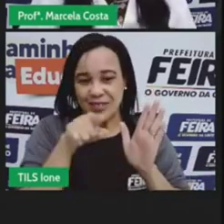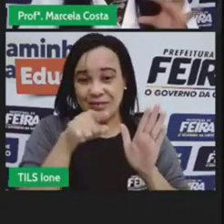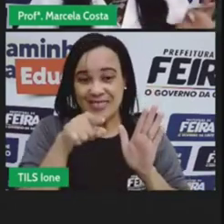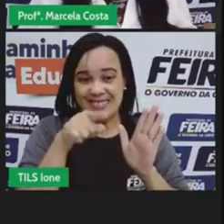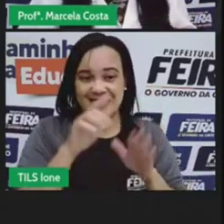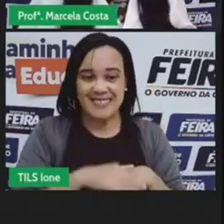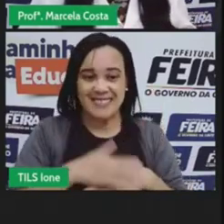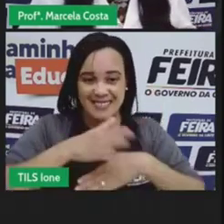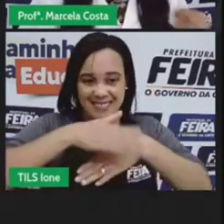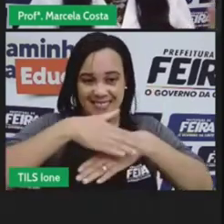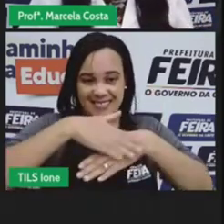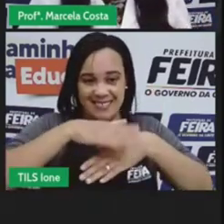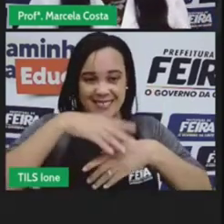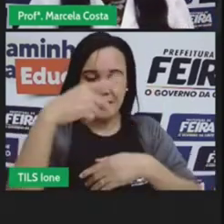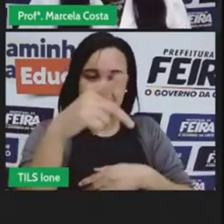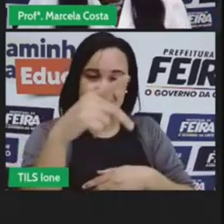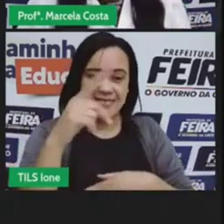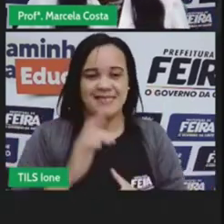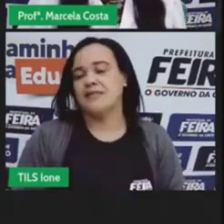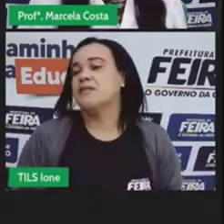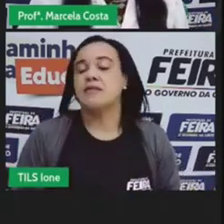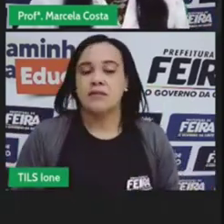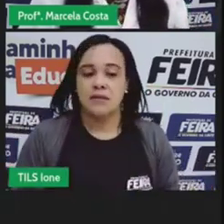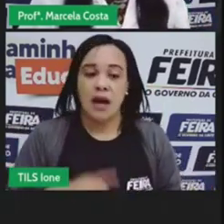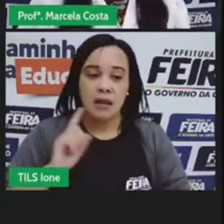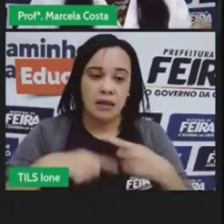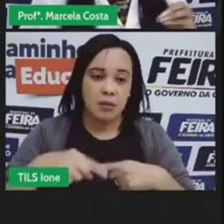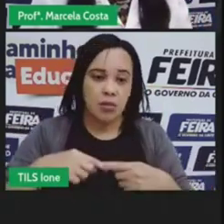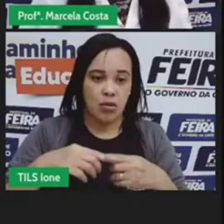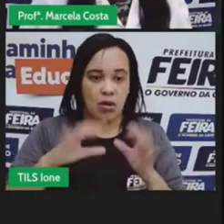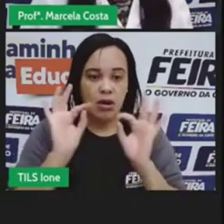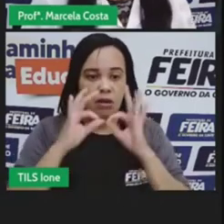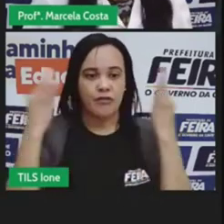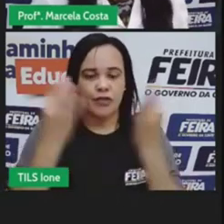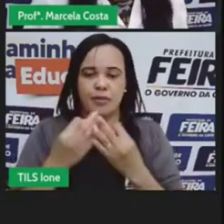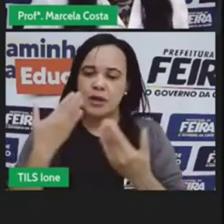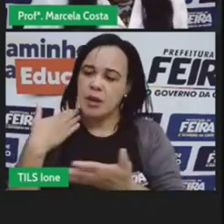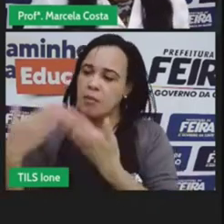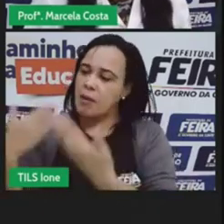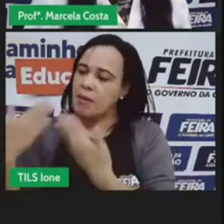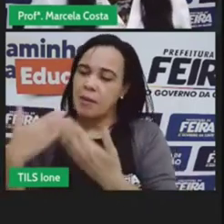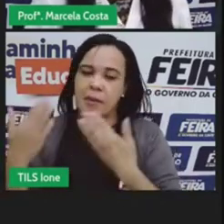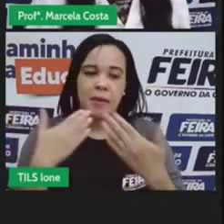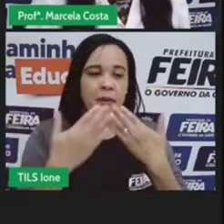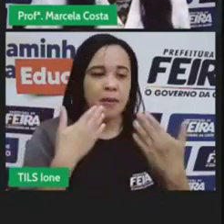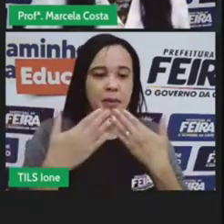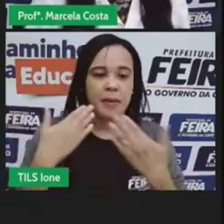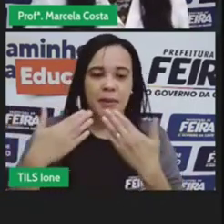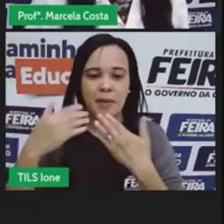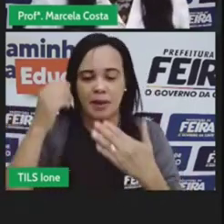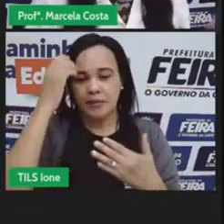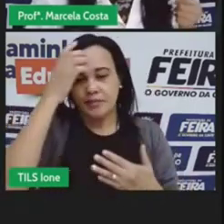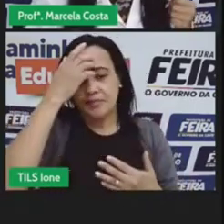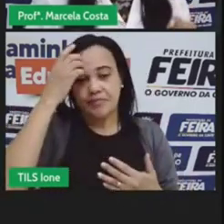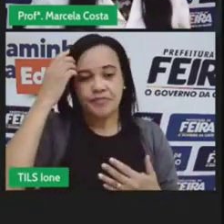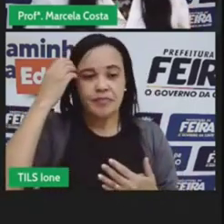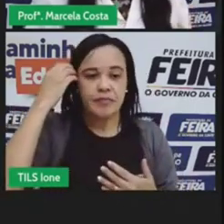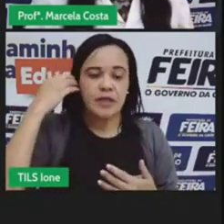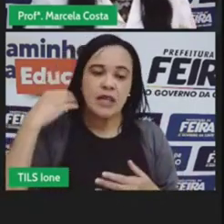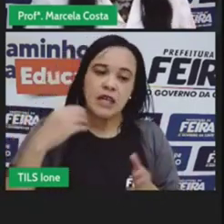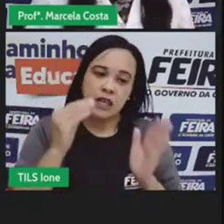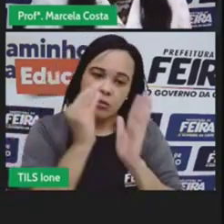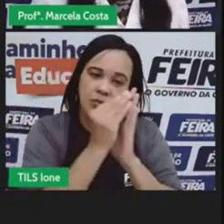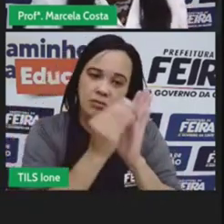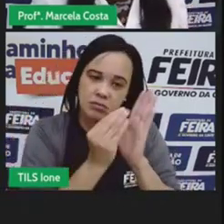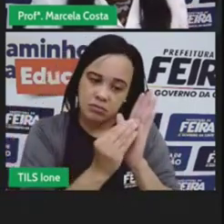e aí você vai conversar com seus familiares pra refletir sobre os itens que você colocou eu vou mostrar